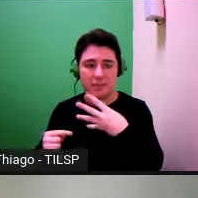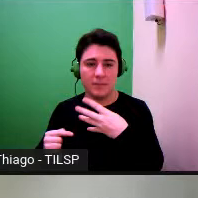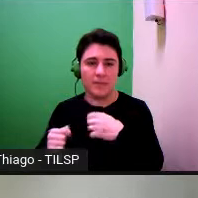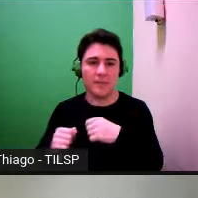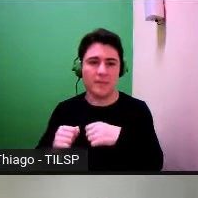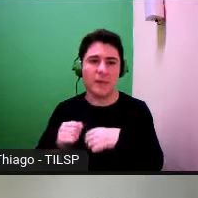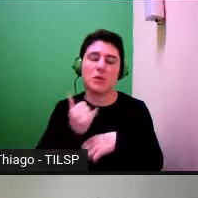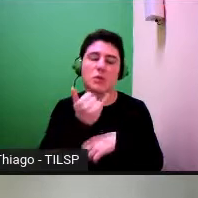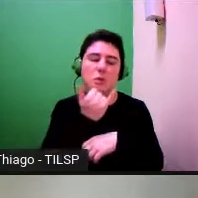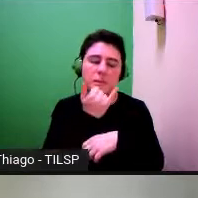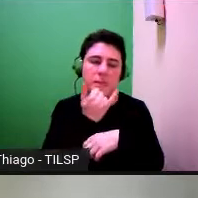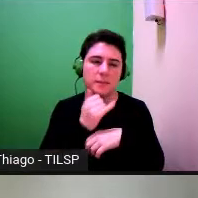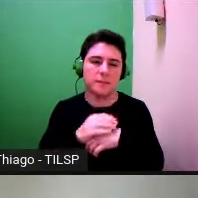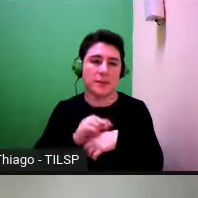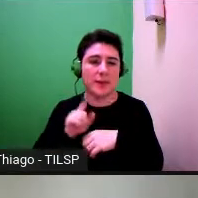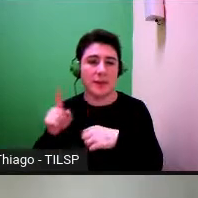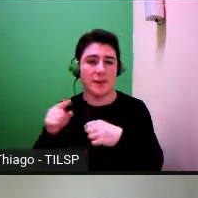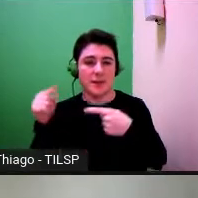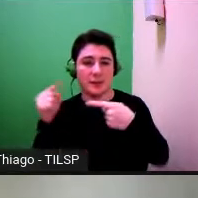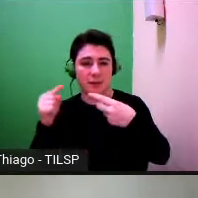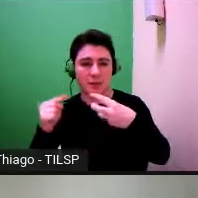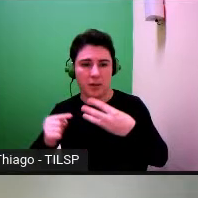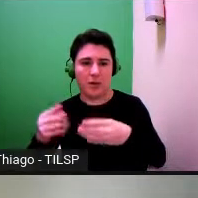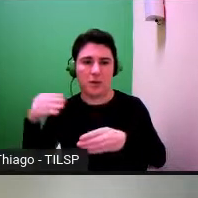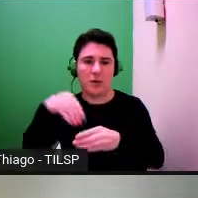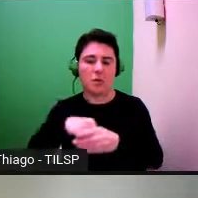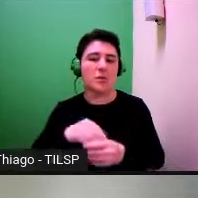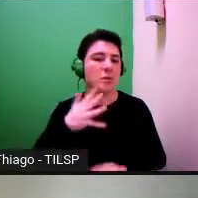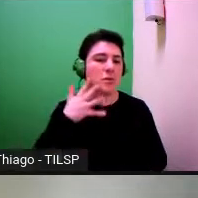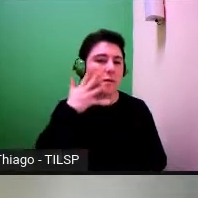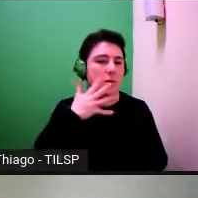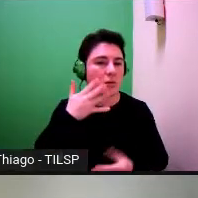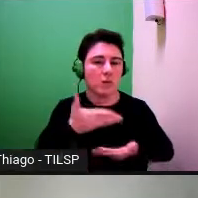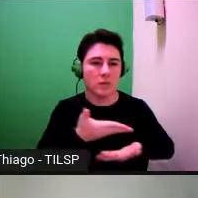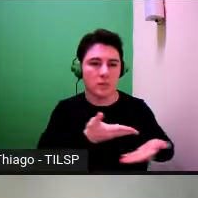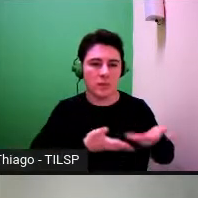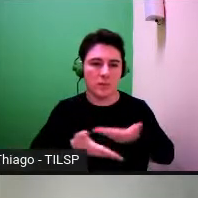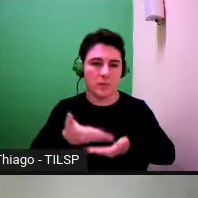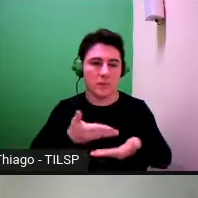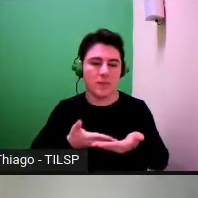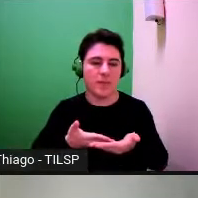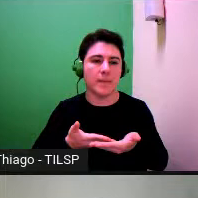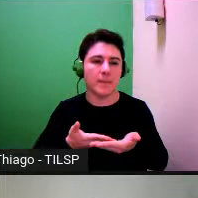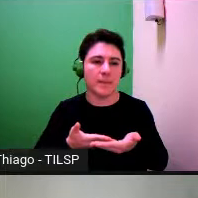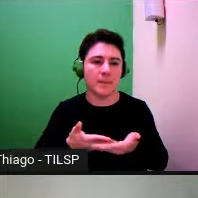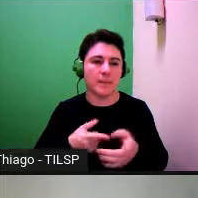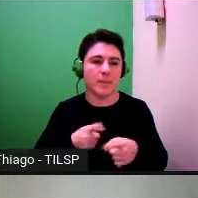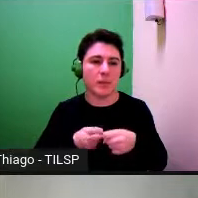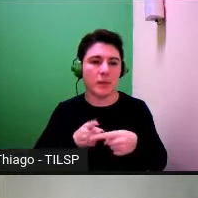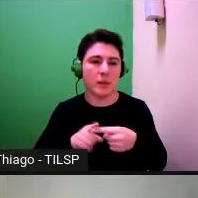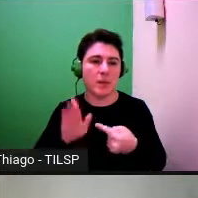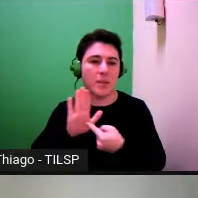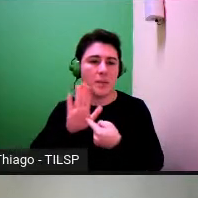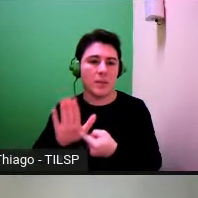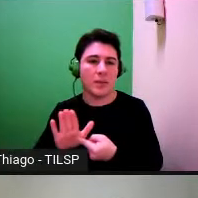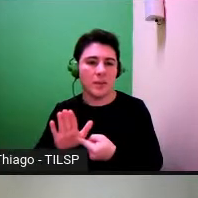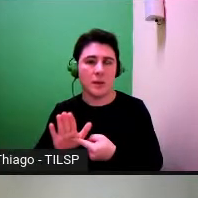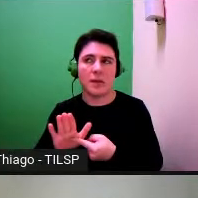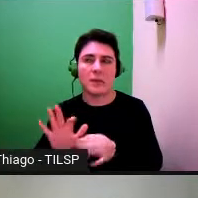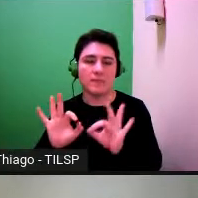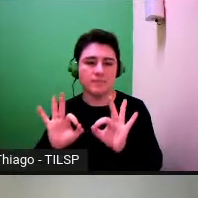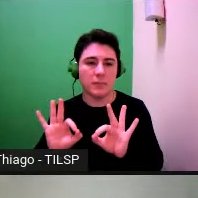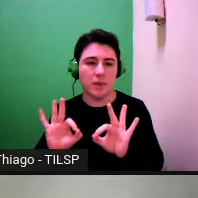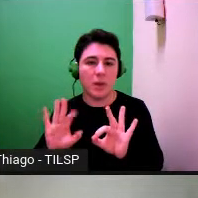desculpem estes elementos são segmentos de discurso interativo que situam claramente